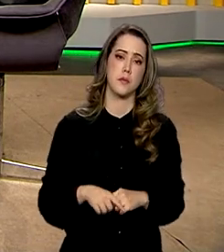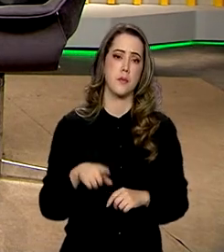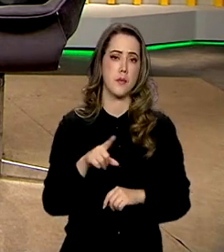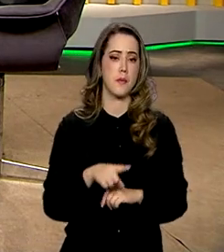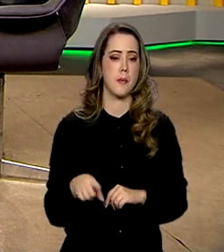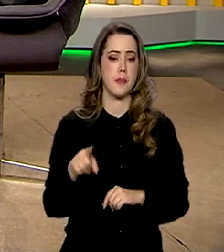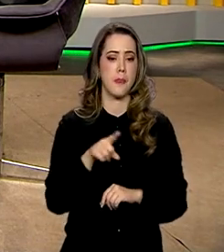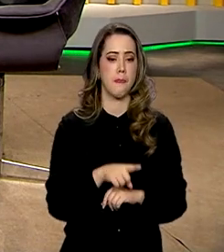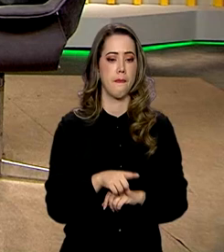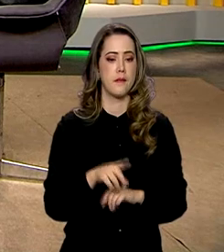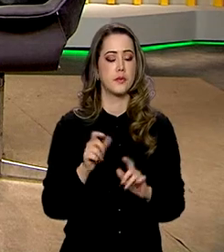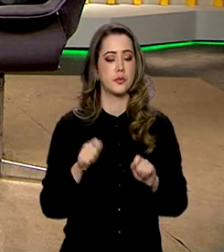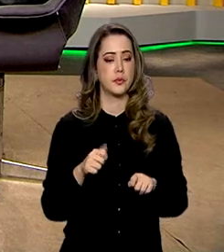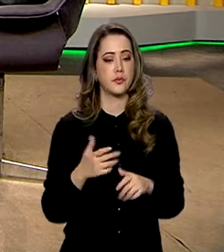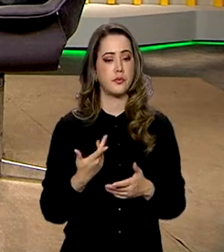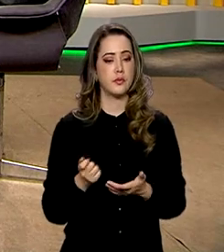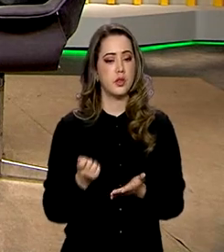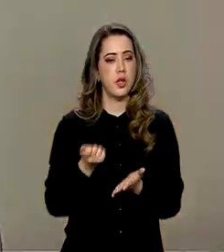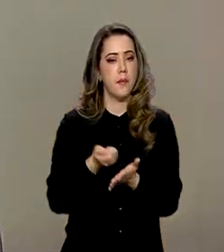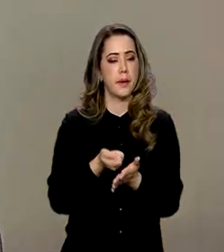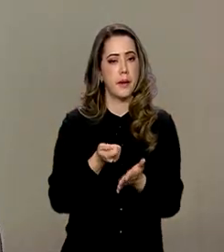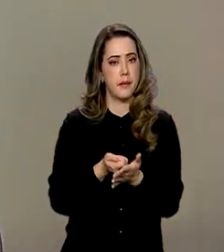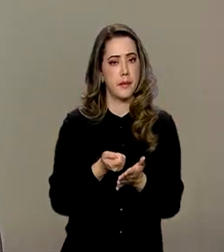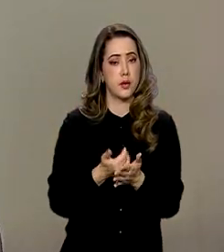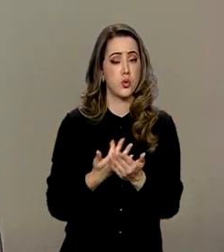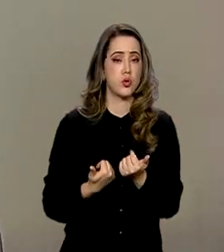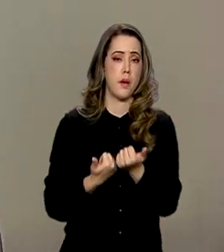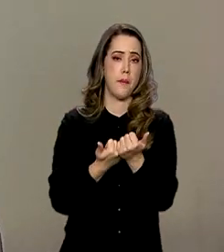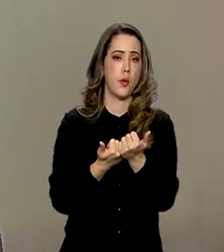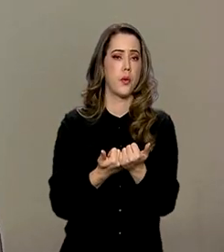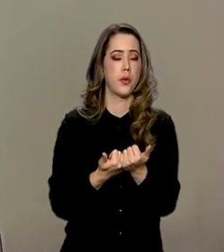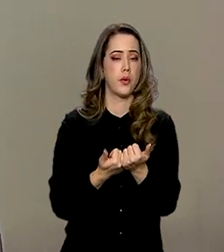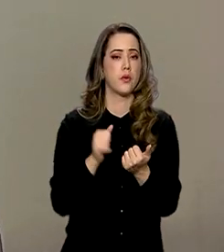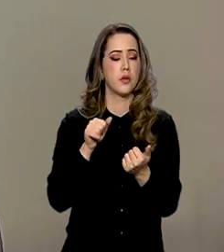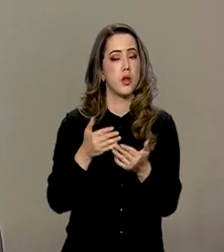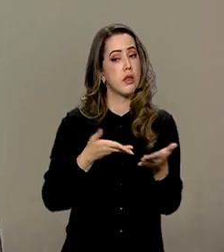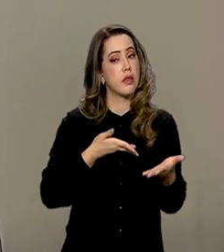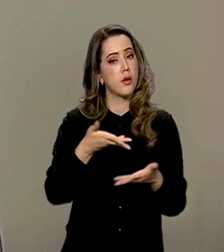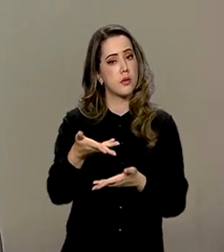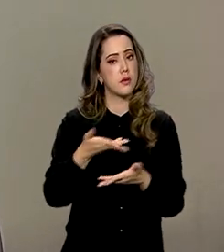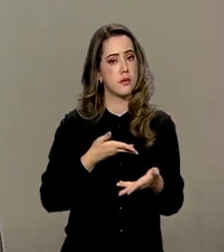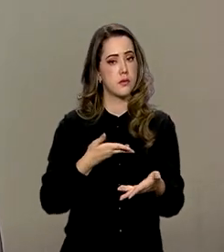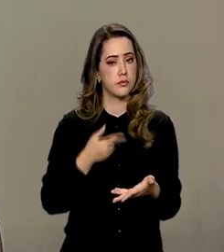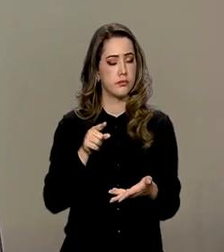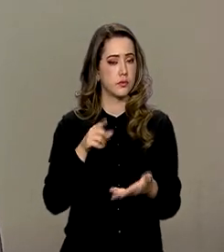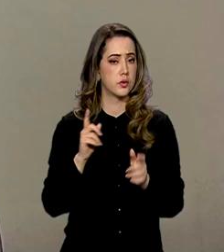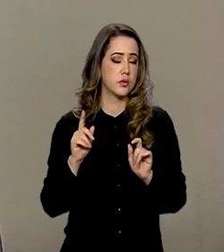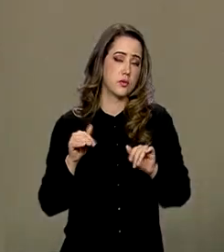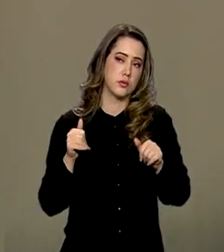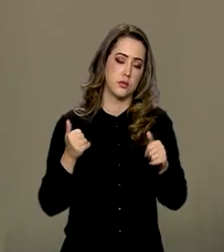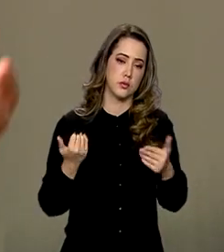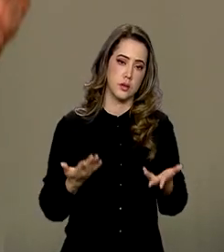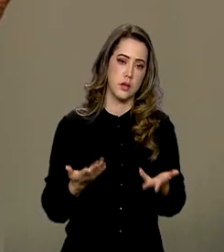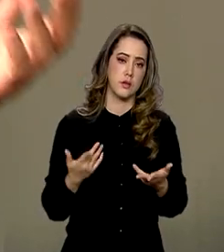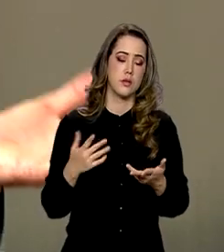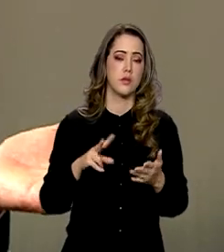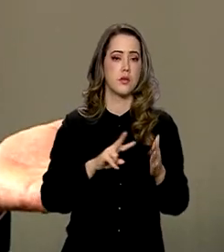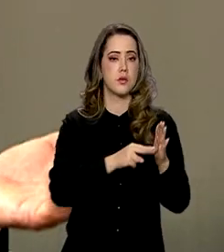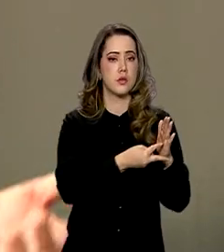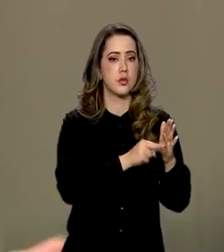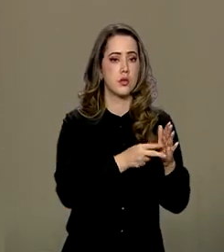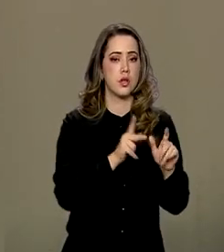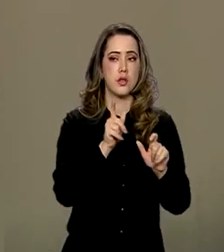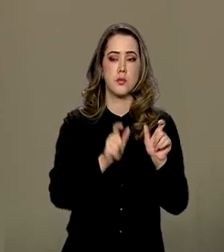a chamada contribuição negocial. Ela já se faz uma referência à negociação. Portanto, os sindicatos de